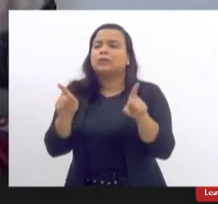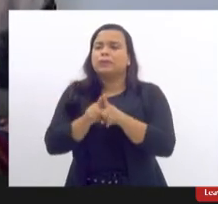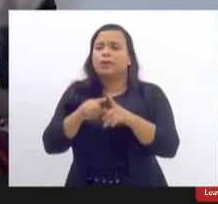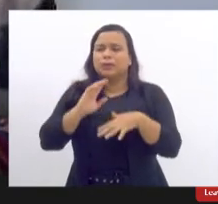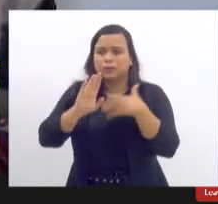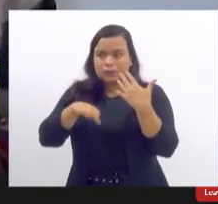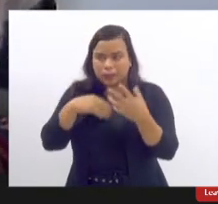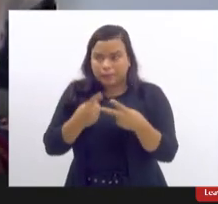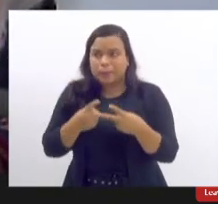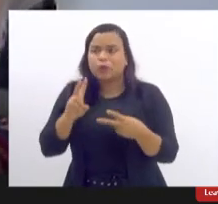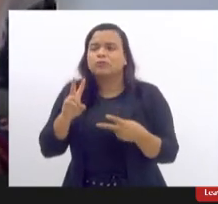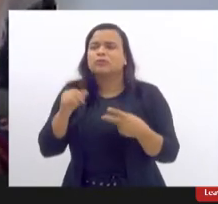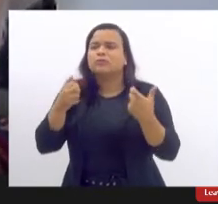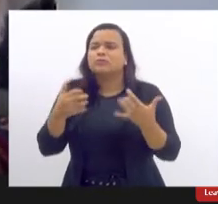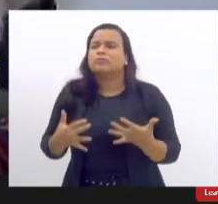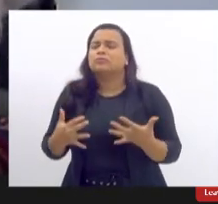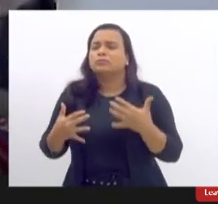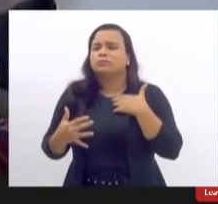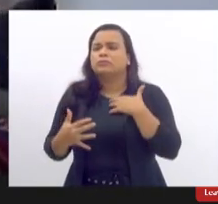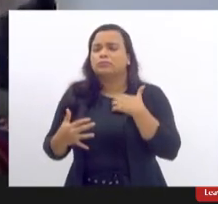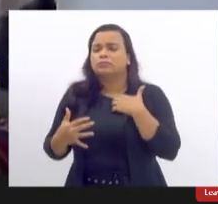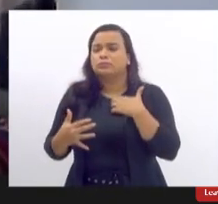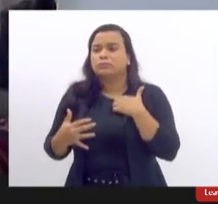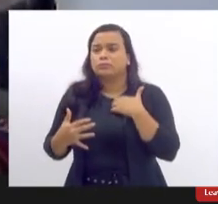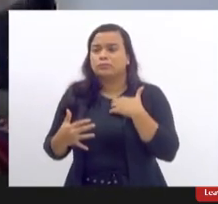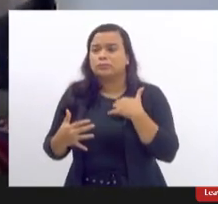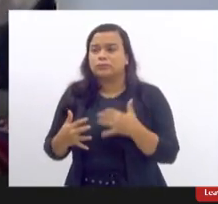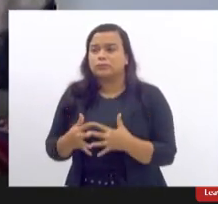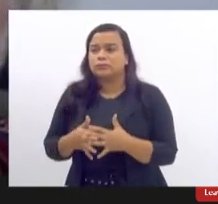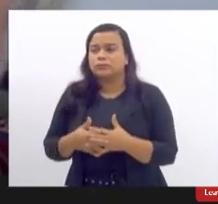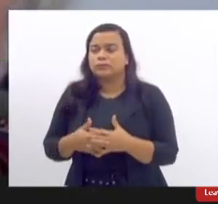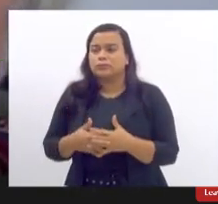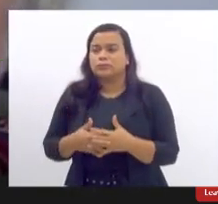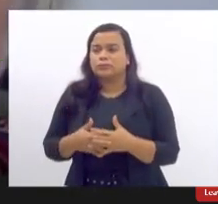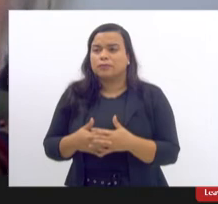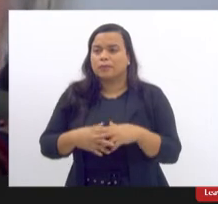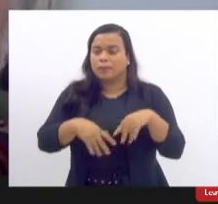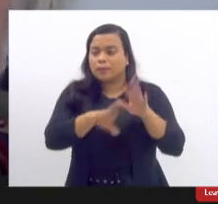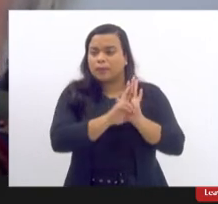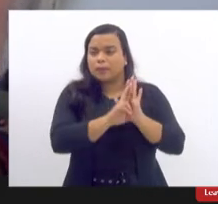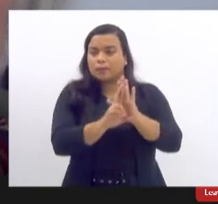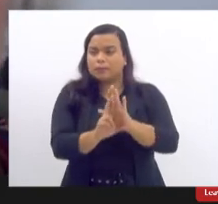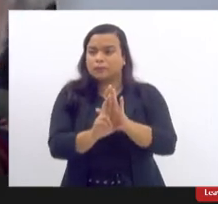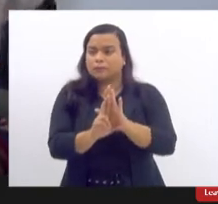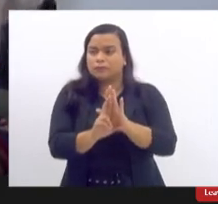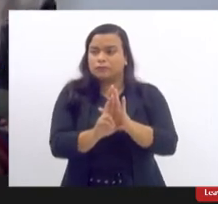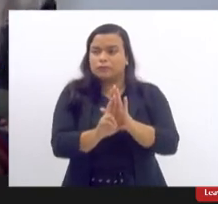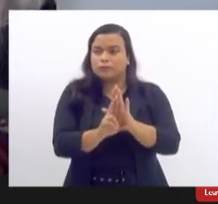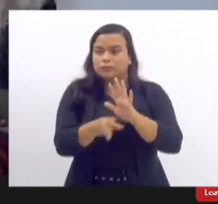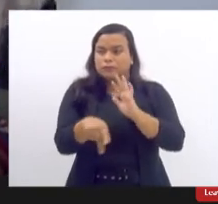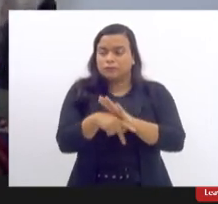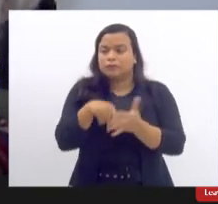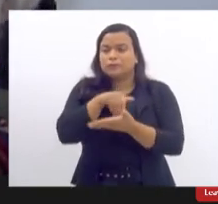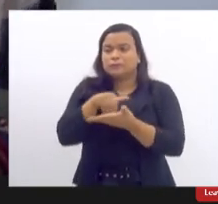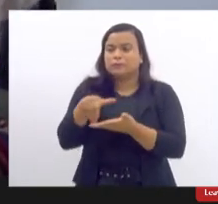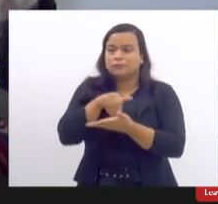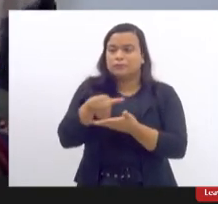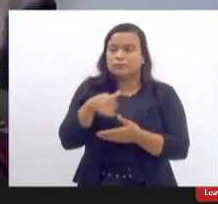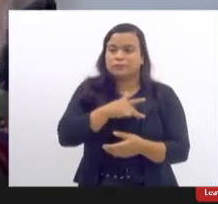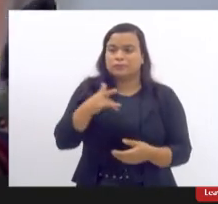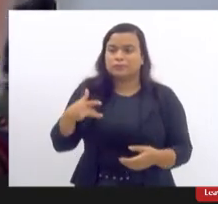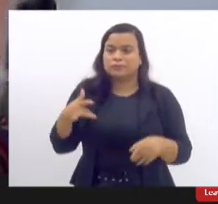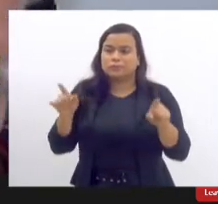passar logo para a a nossa representante da Secretaria de